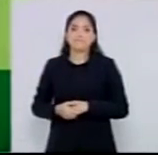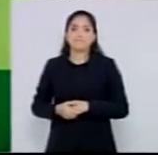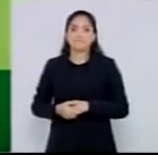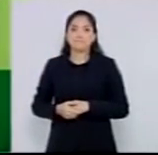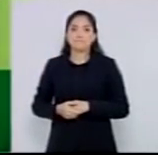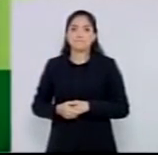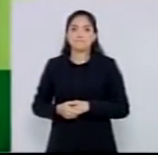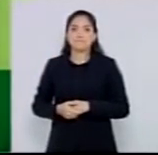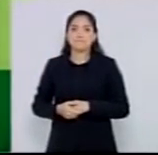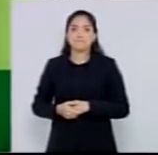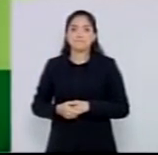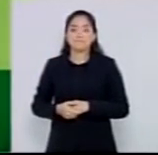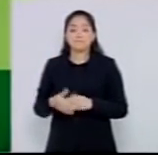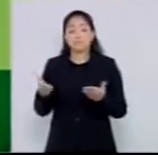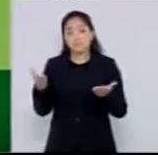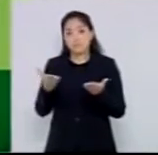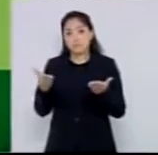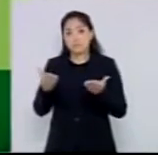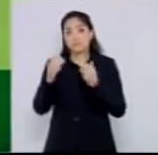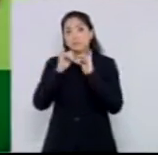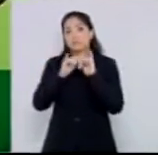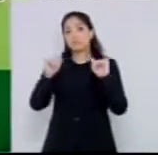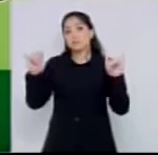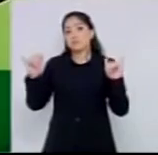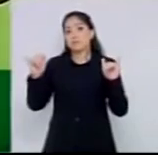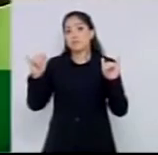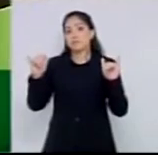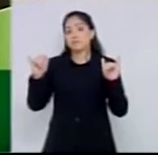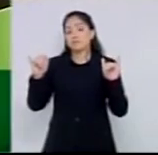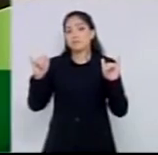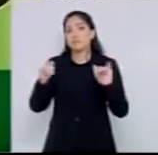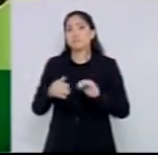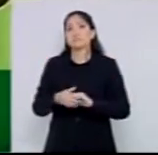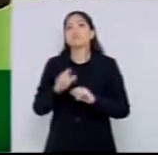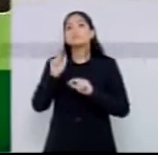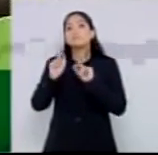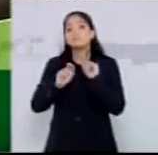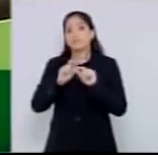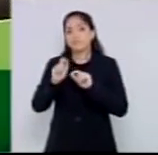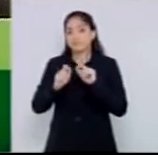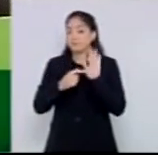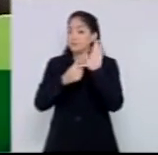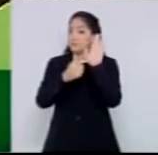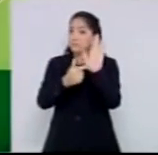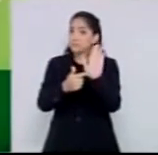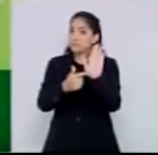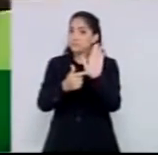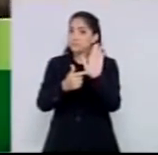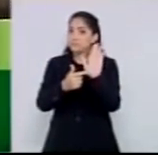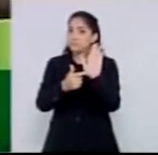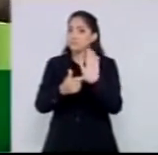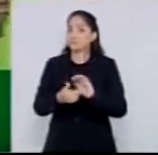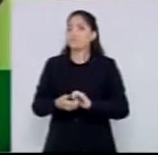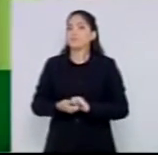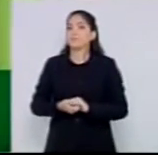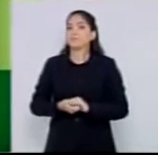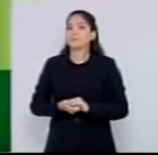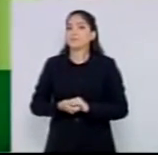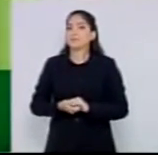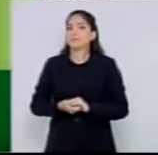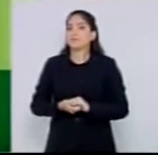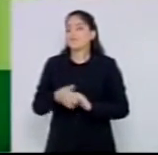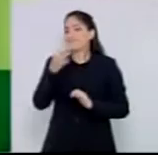dizer para o povo de Joinville, de Santa Catarina, estou contando a história, estou relatando os fatos, e contra os fatos, não há